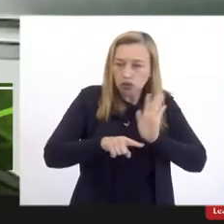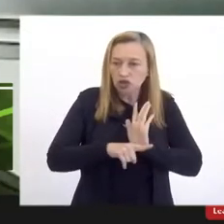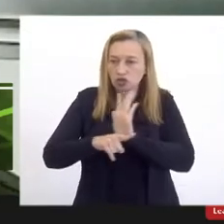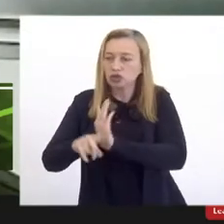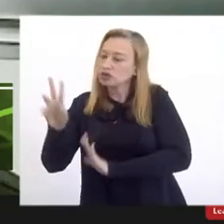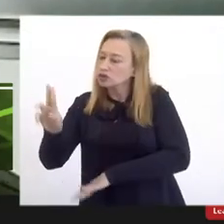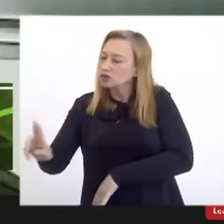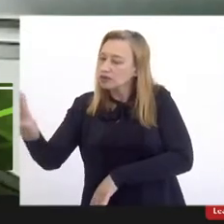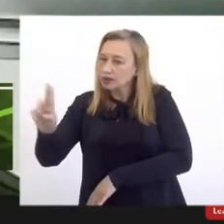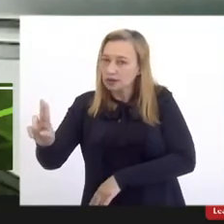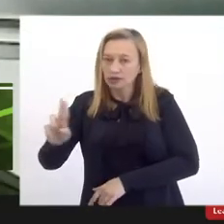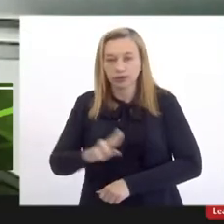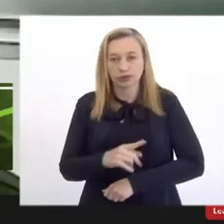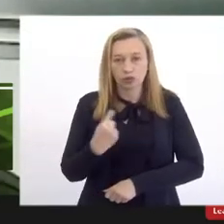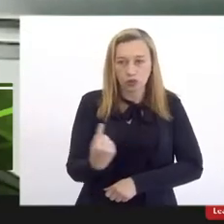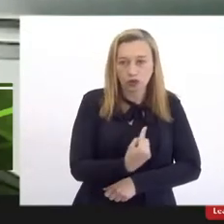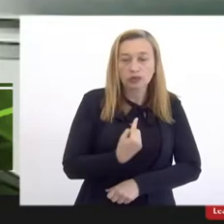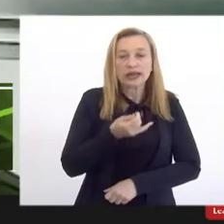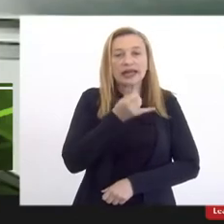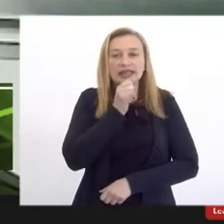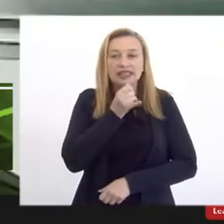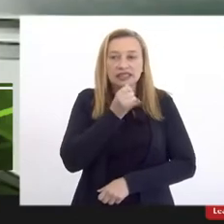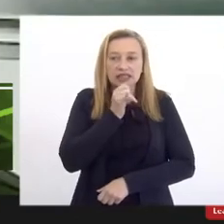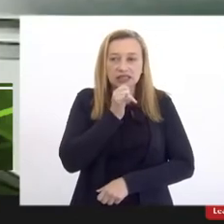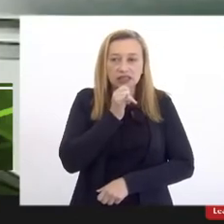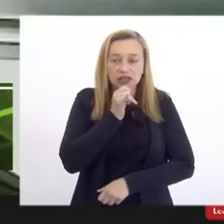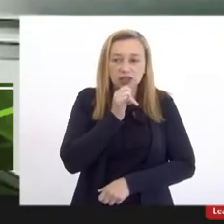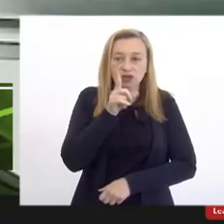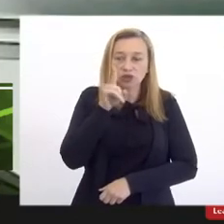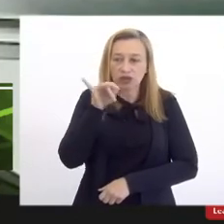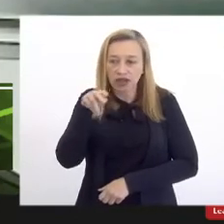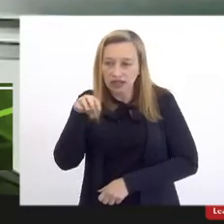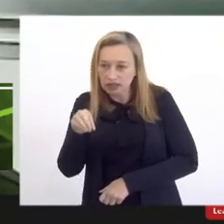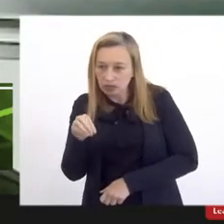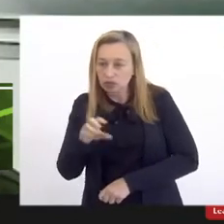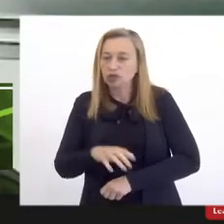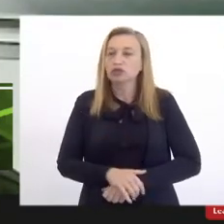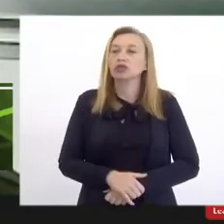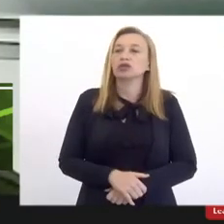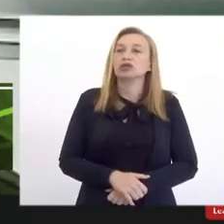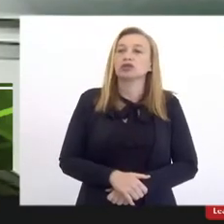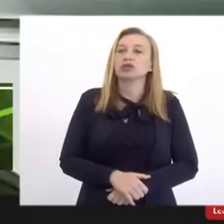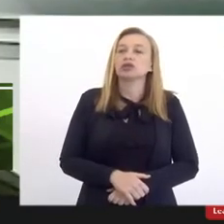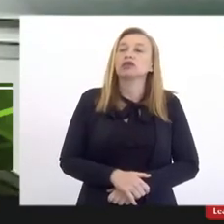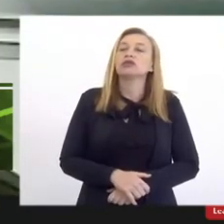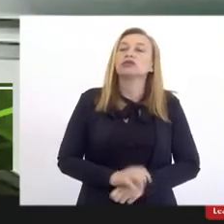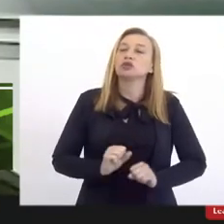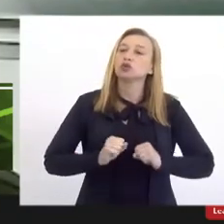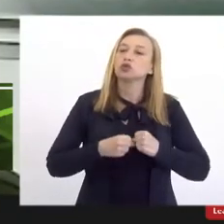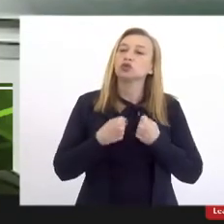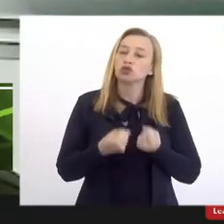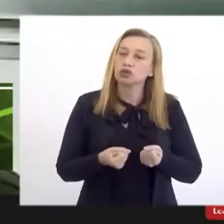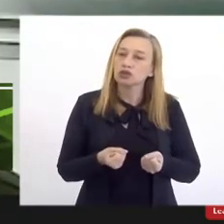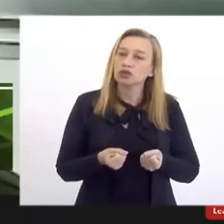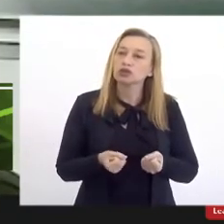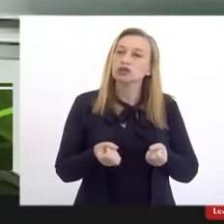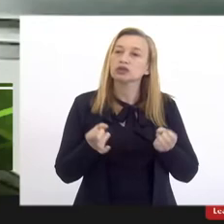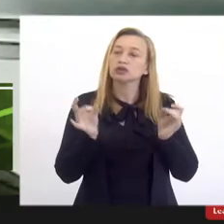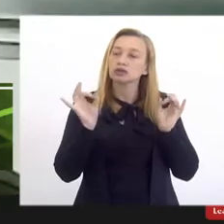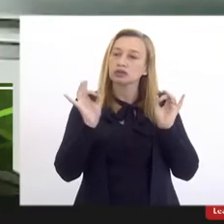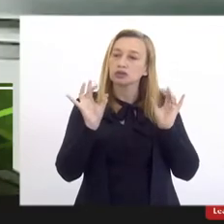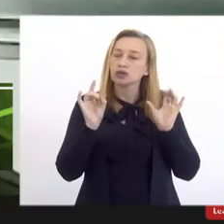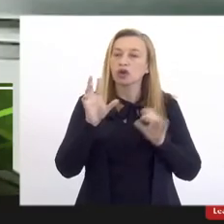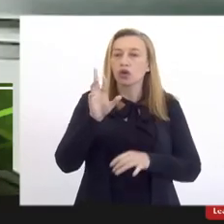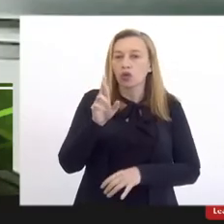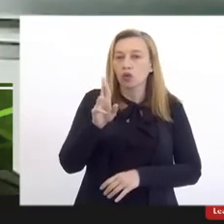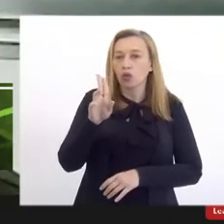universidades, como, por exemplo, do Odéssimo e da dedicação exclusiva da UERJ.